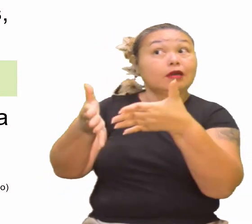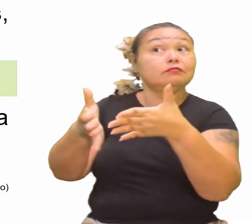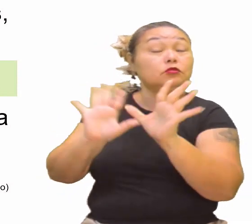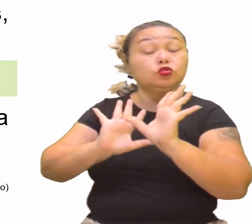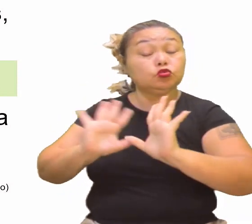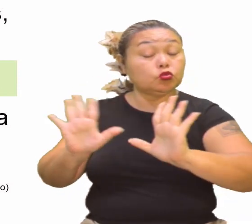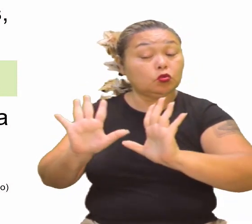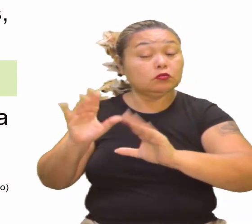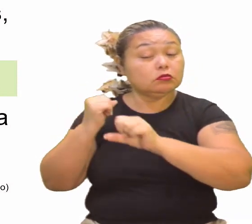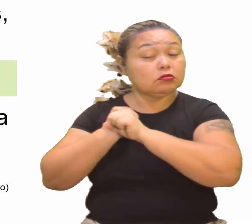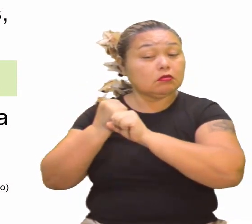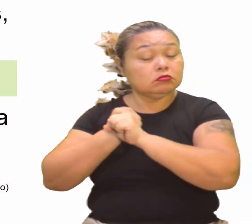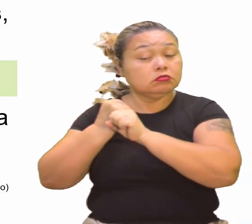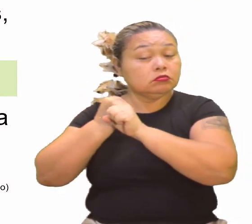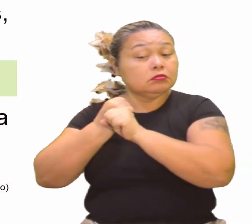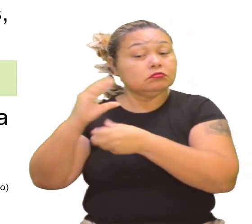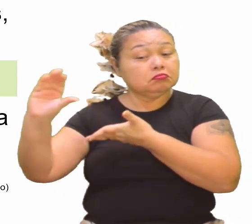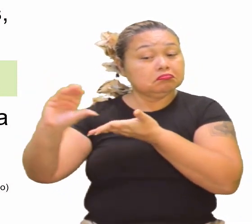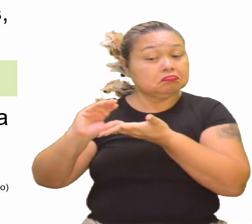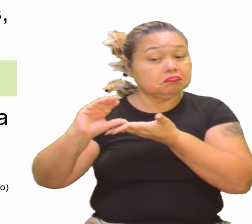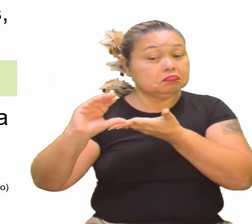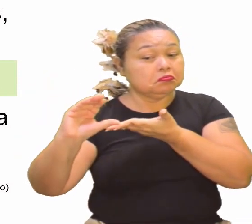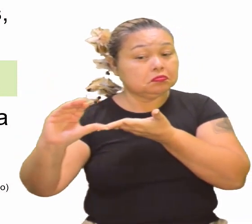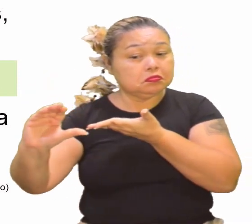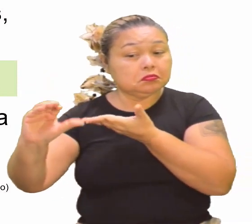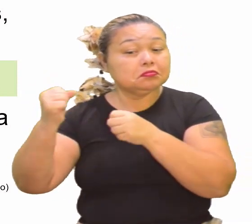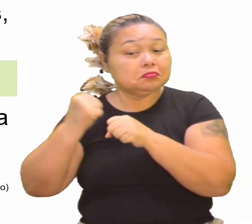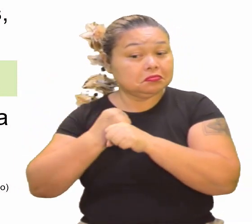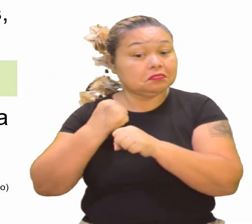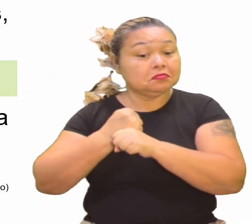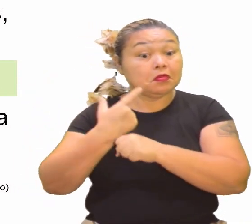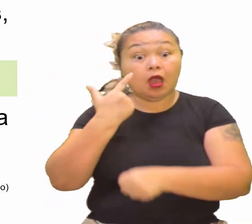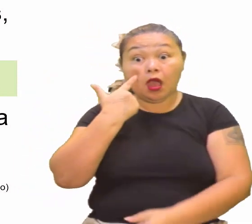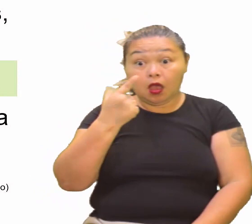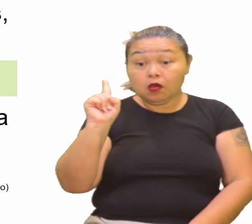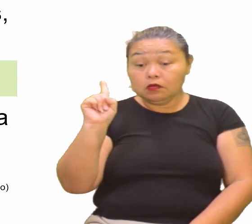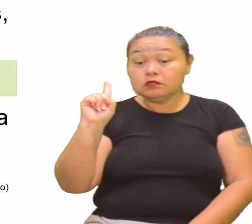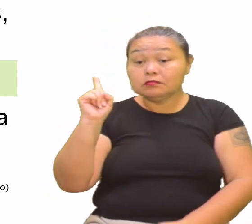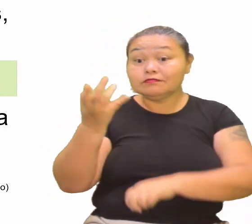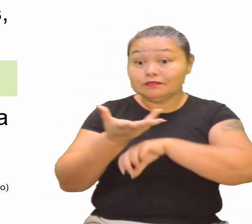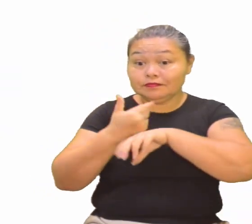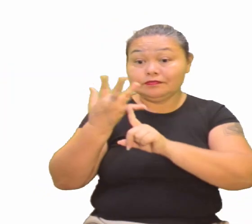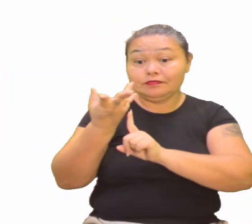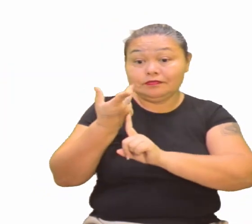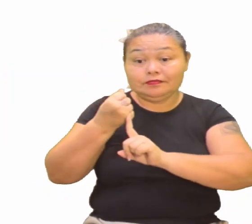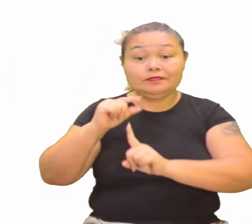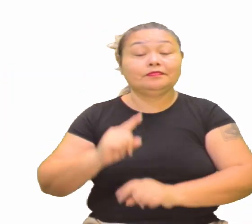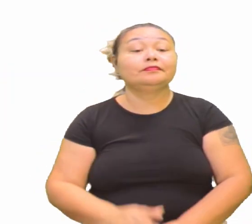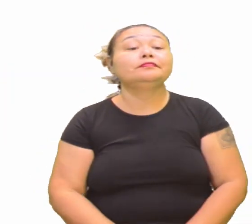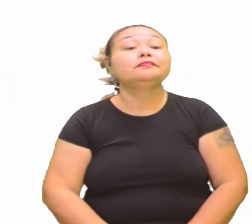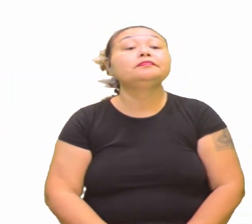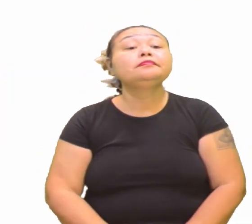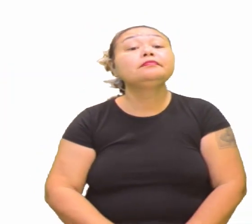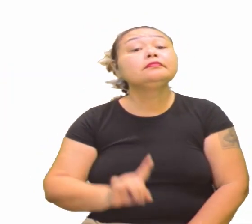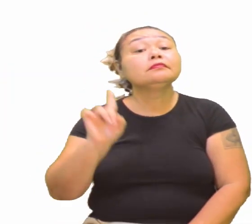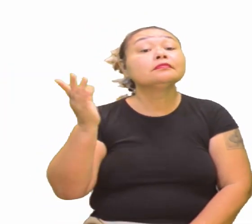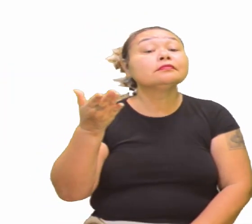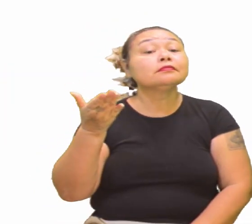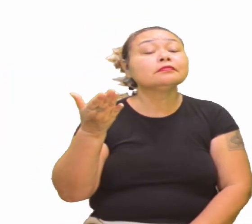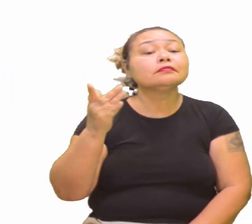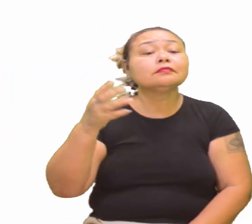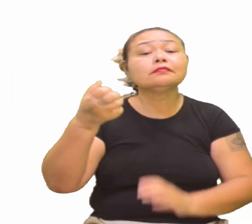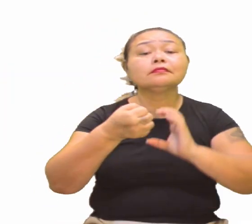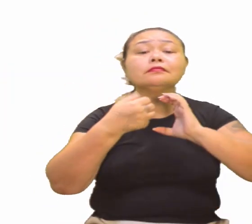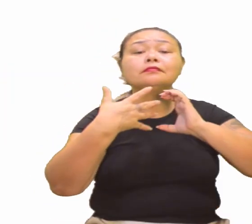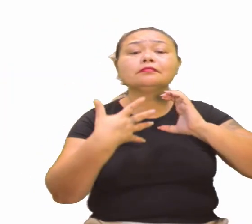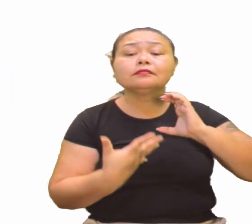que tinha estrutura, inclusive, financeira para trabalhar. Aí vocês veem que um componente como o clá de arte. Agora, a